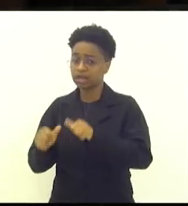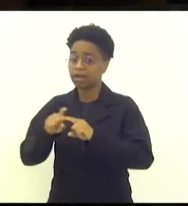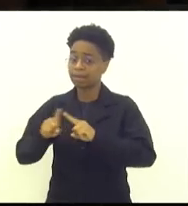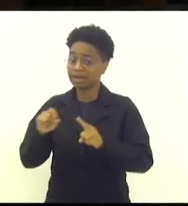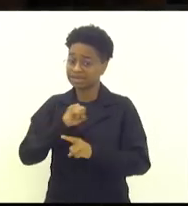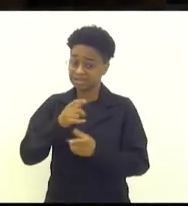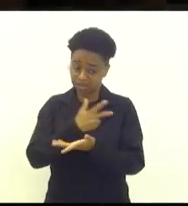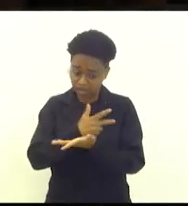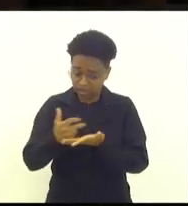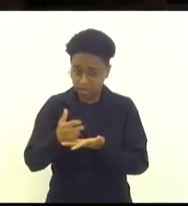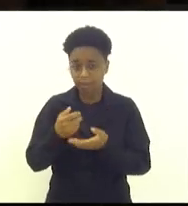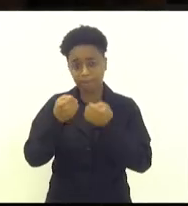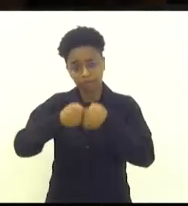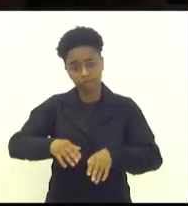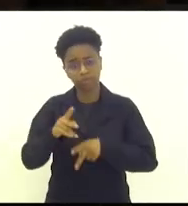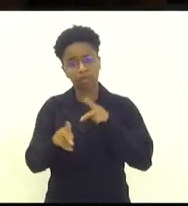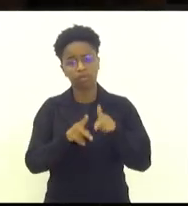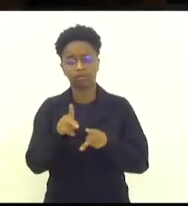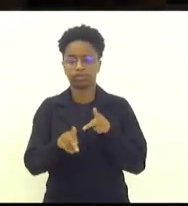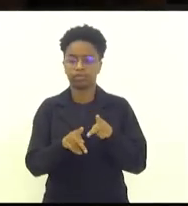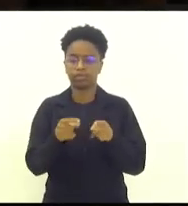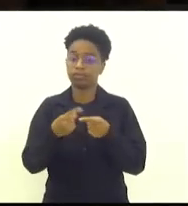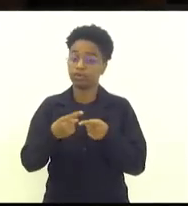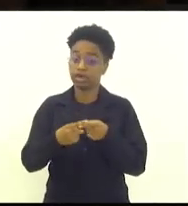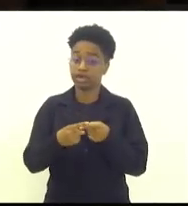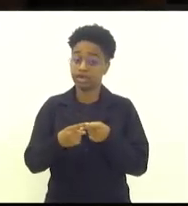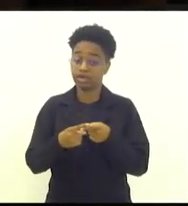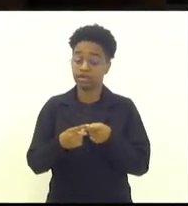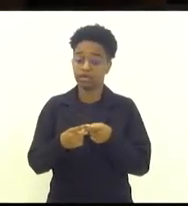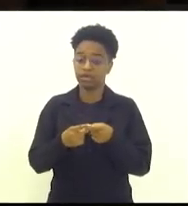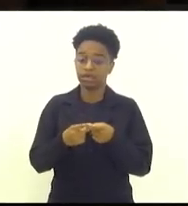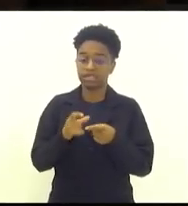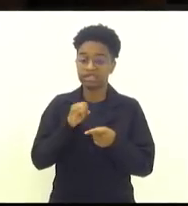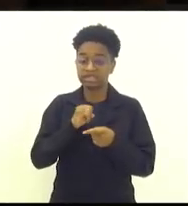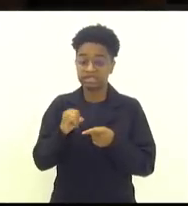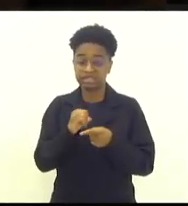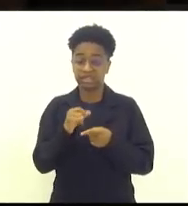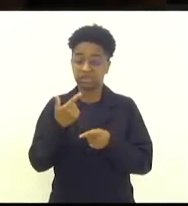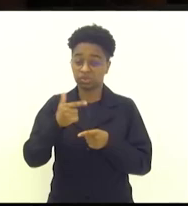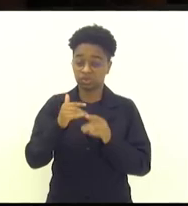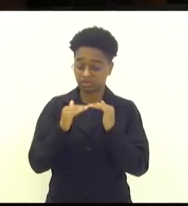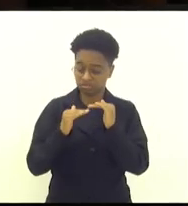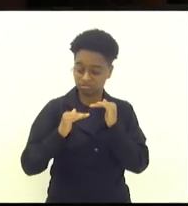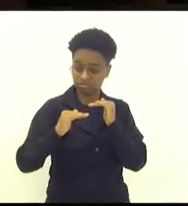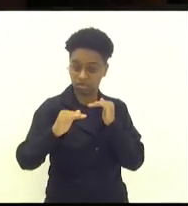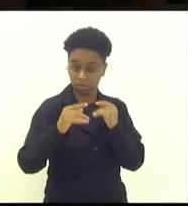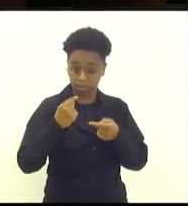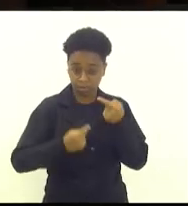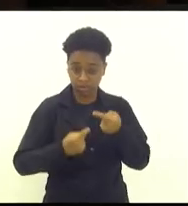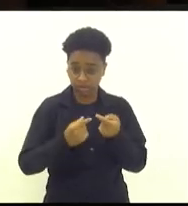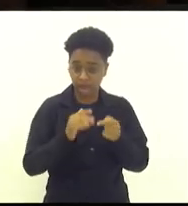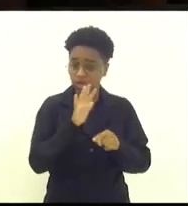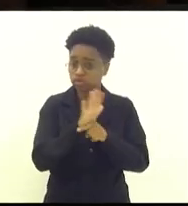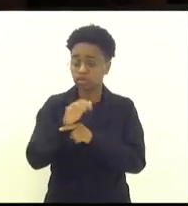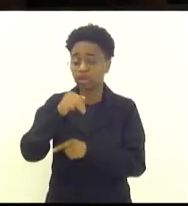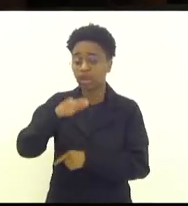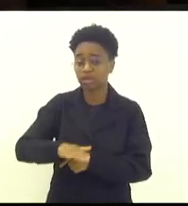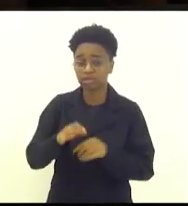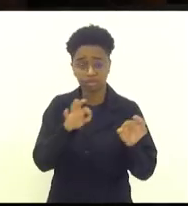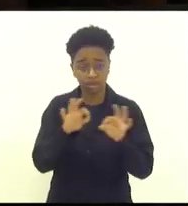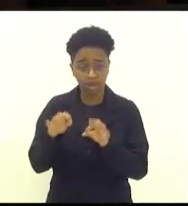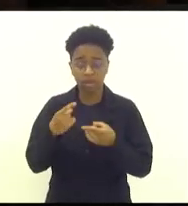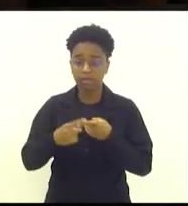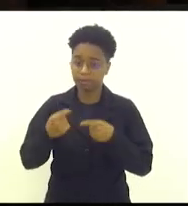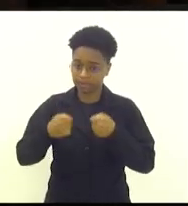prejudicar o povo. Até porque a instabilidade política não favorece, neste momento, absolutamente ninguém. Os fatos têm que ser apurados